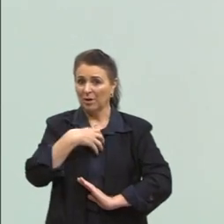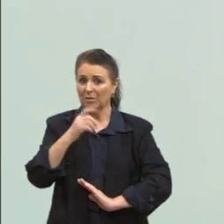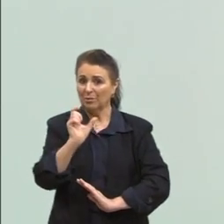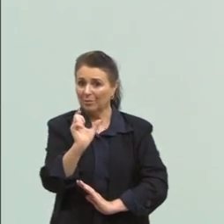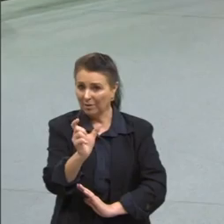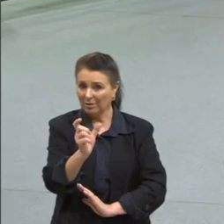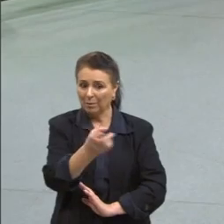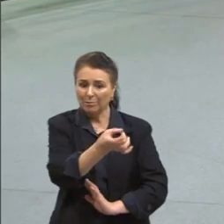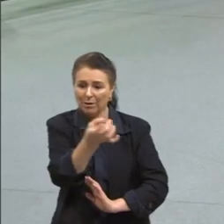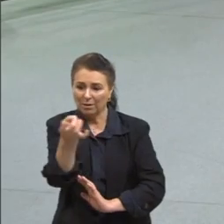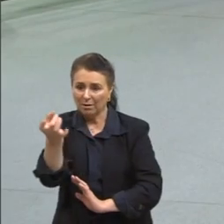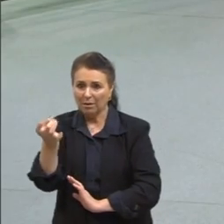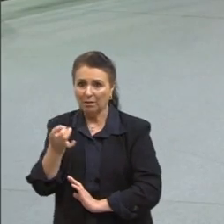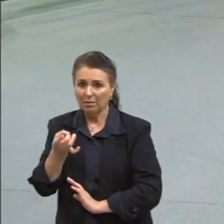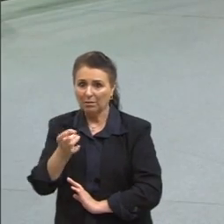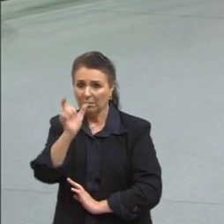pessoa.